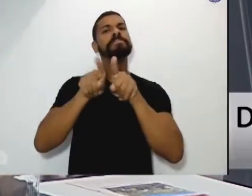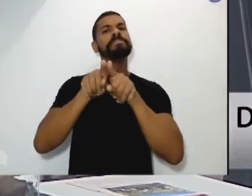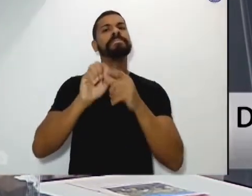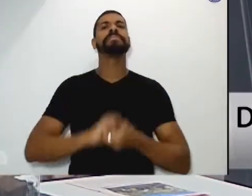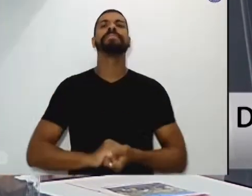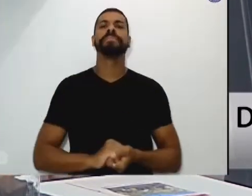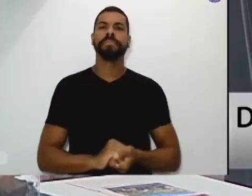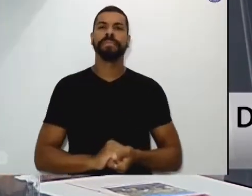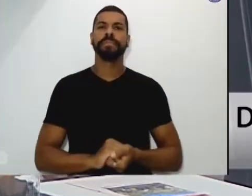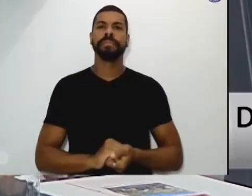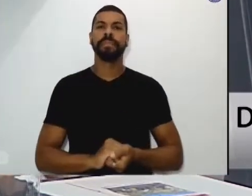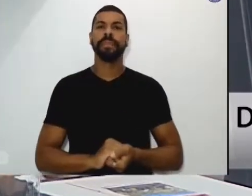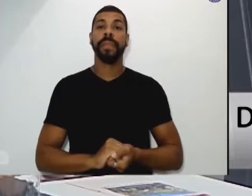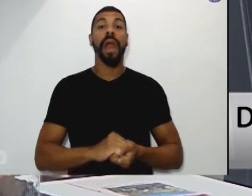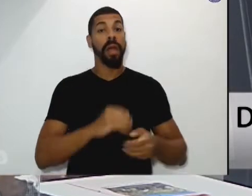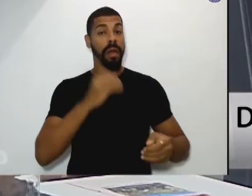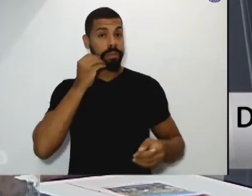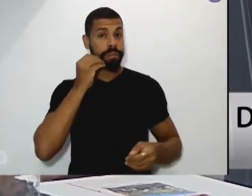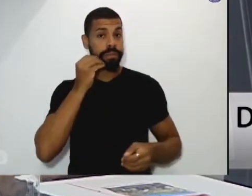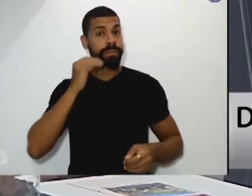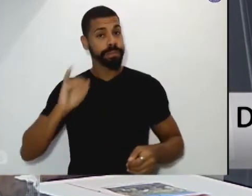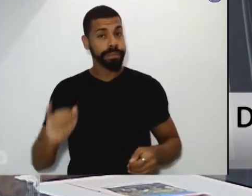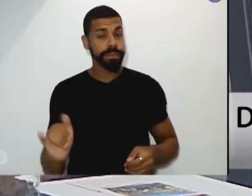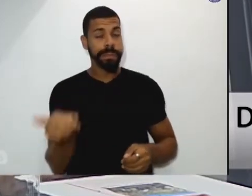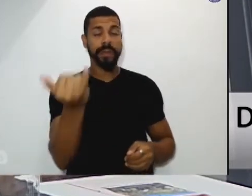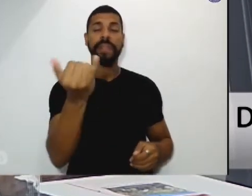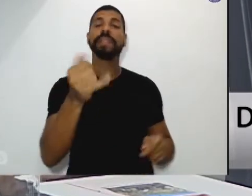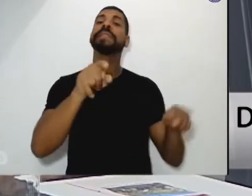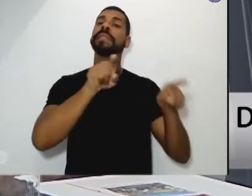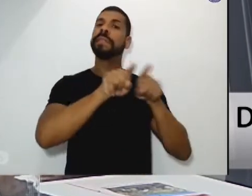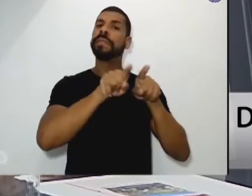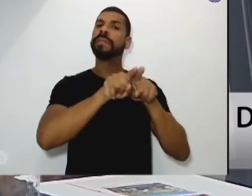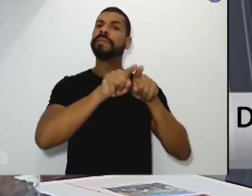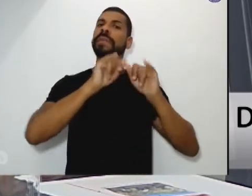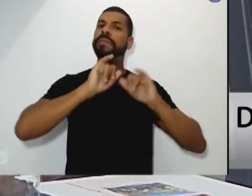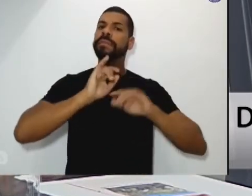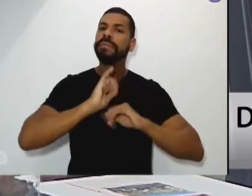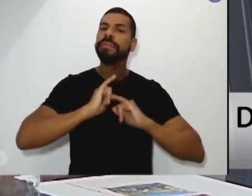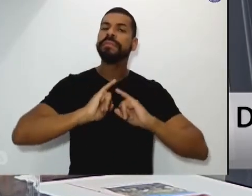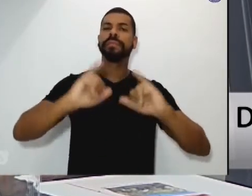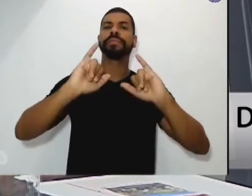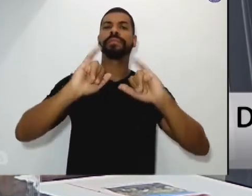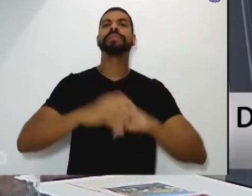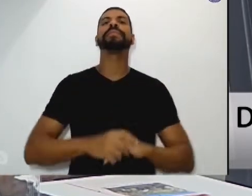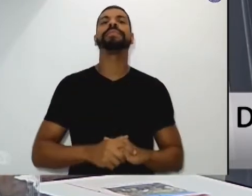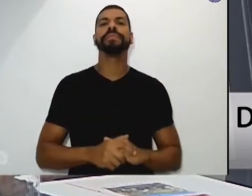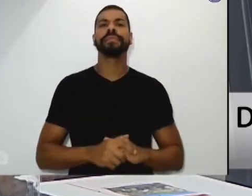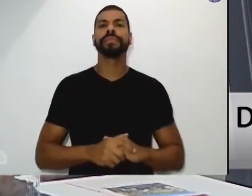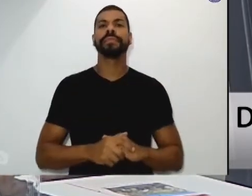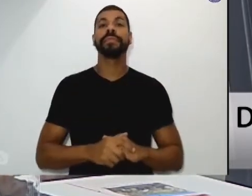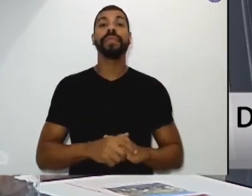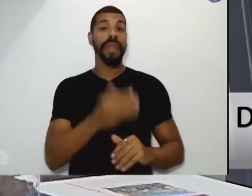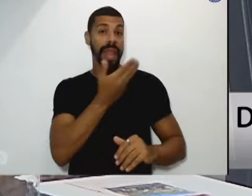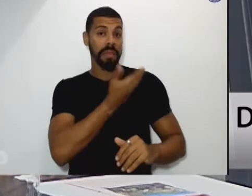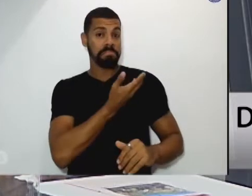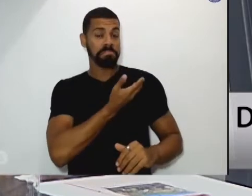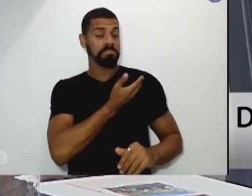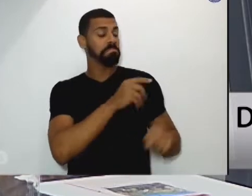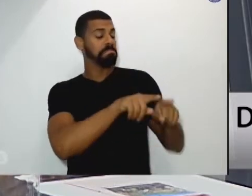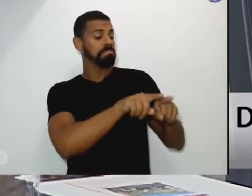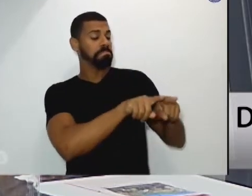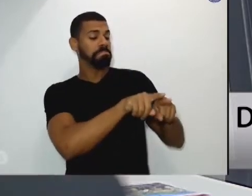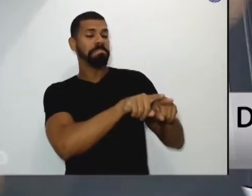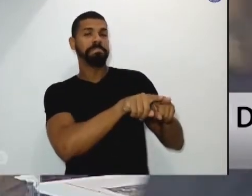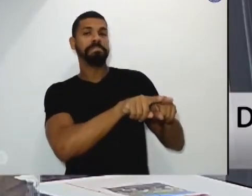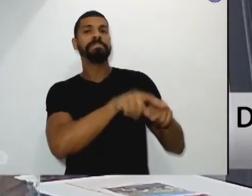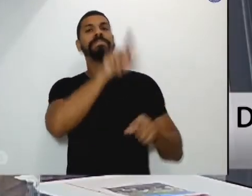Aproveito também, na sequência, para saudar o querido amigo e irmão do Ministério, do Padre Francisco,